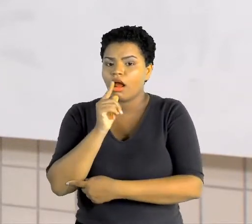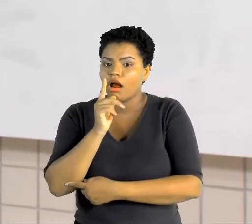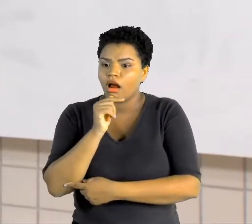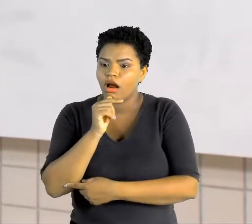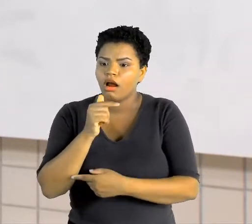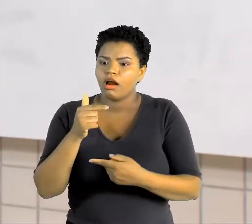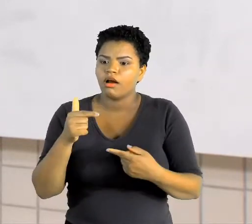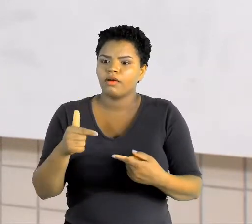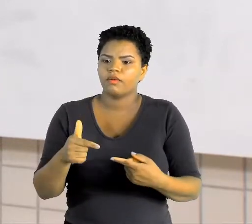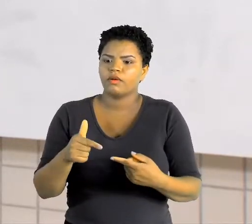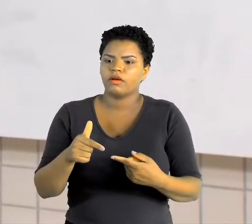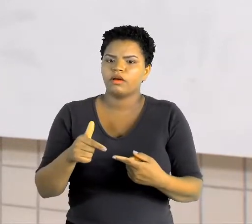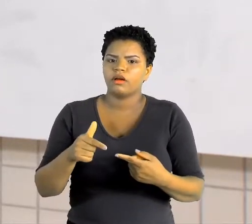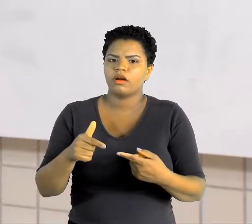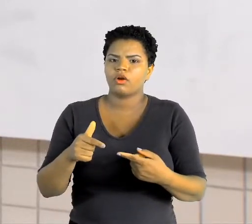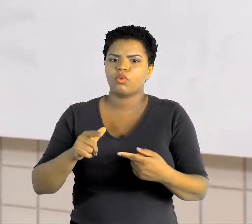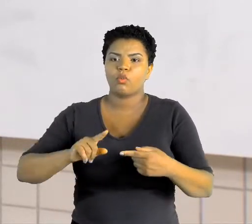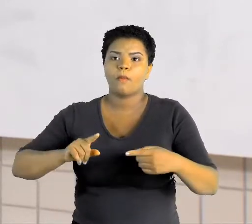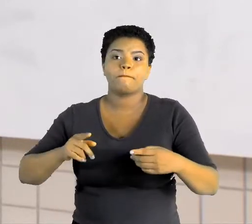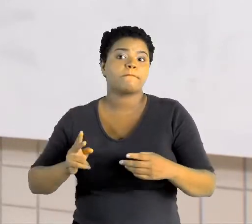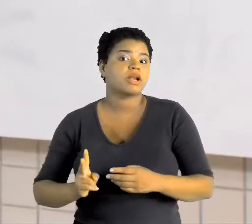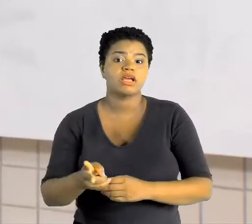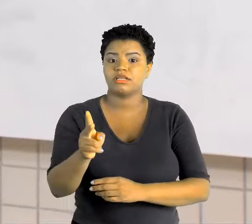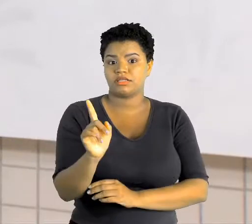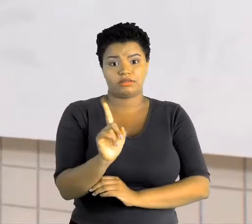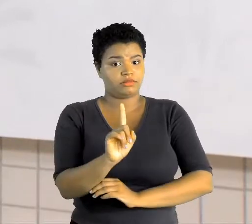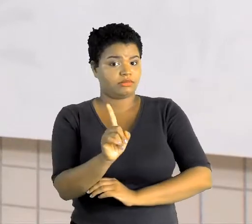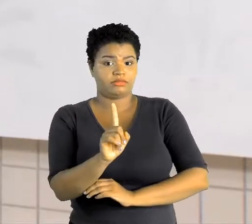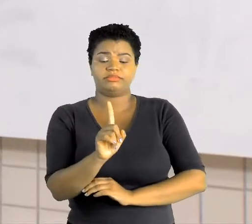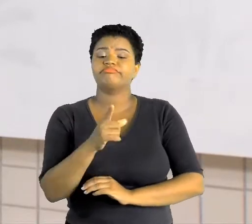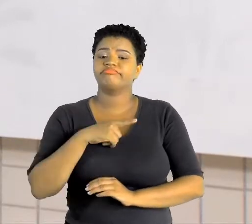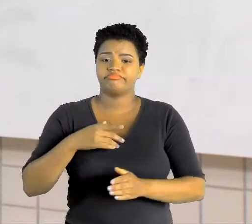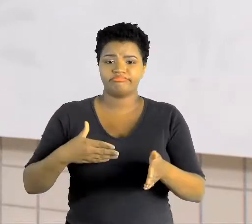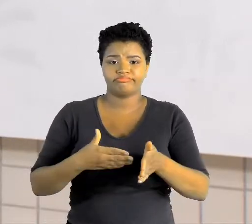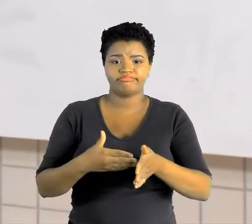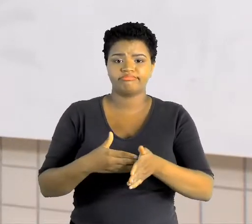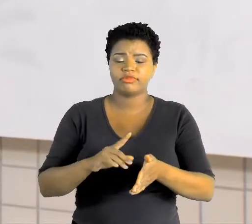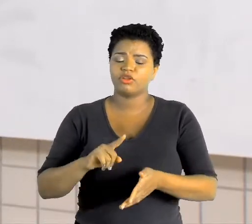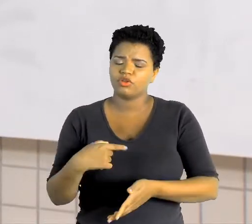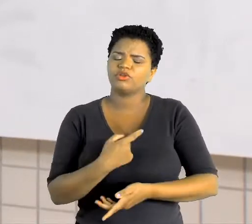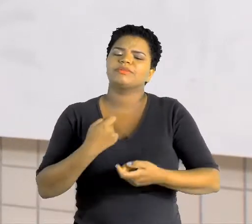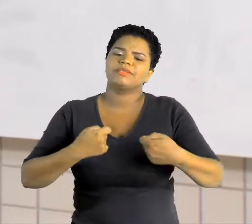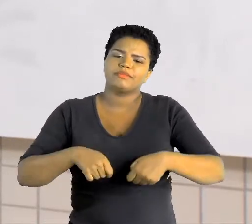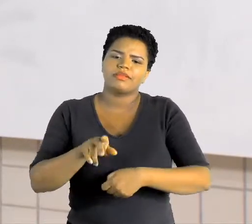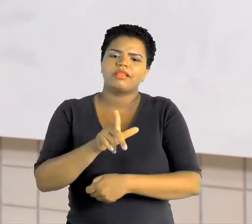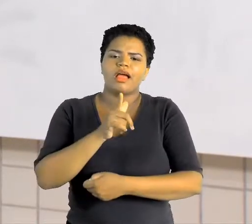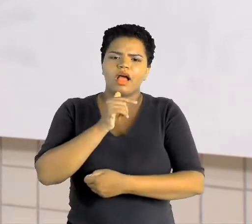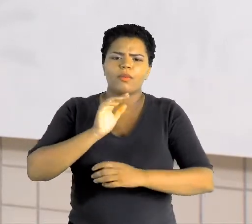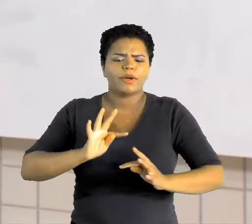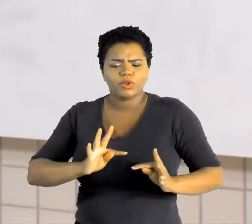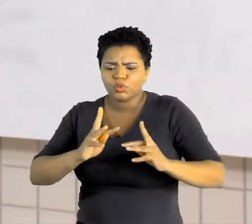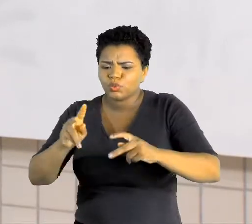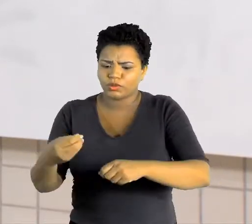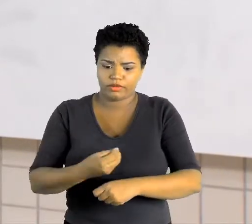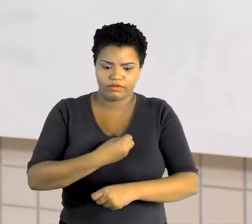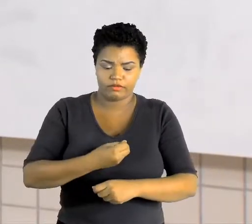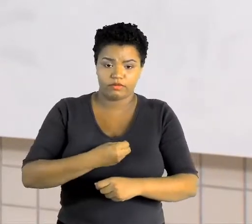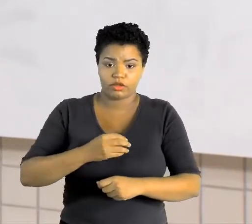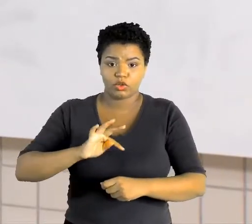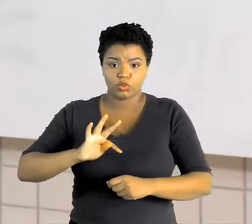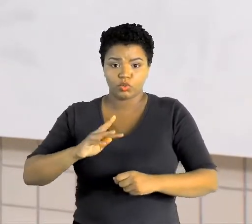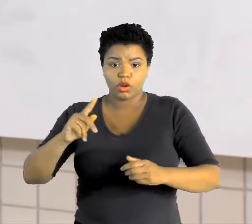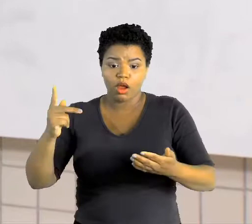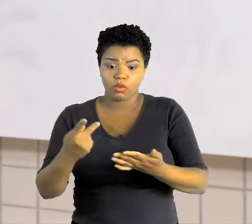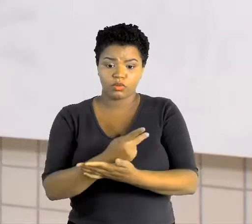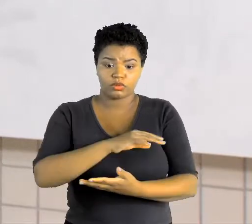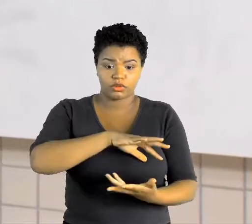ela não é infinita e nós precisamos da água para tudo nossa vida. Tudo que acontece no nosso planeta e a vida só é